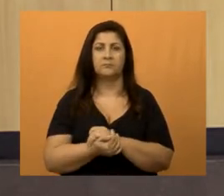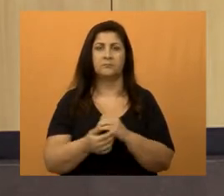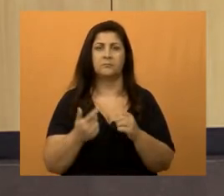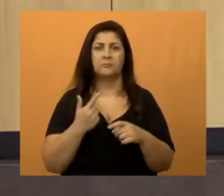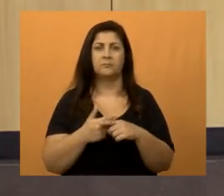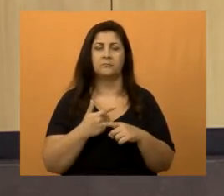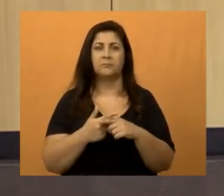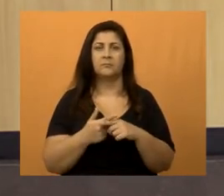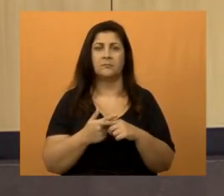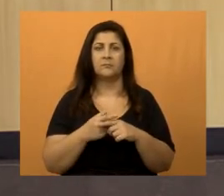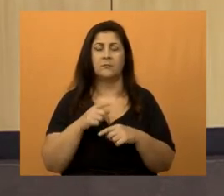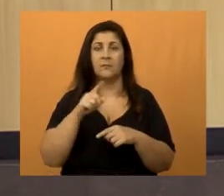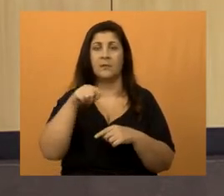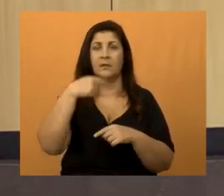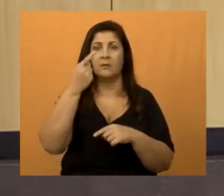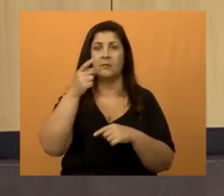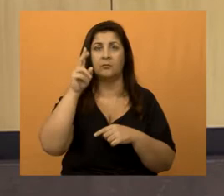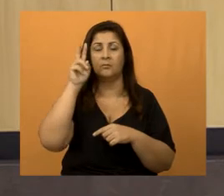parece que na próxima segunda